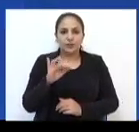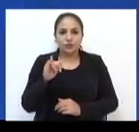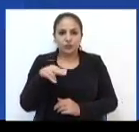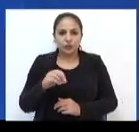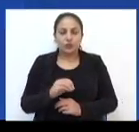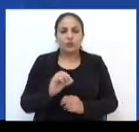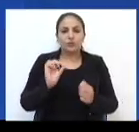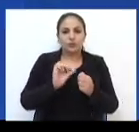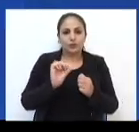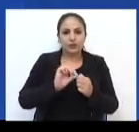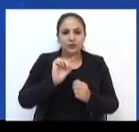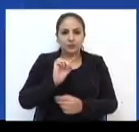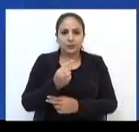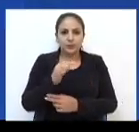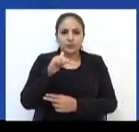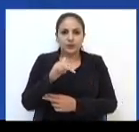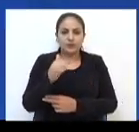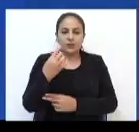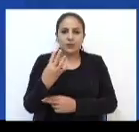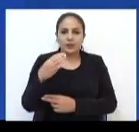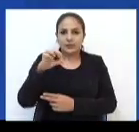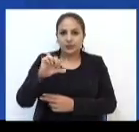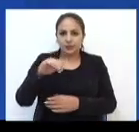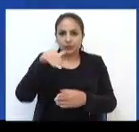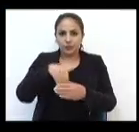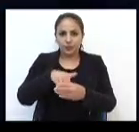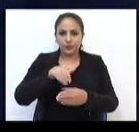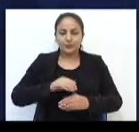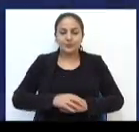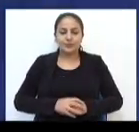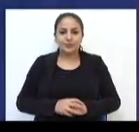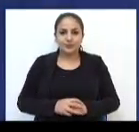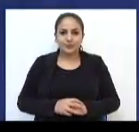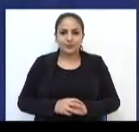fez 1.749 votos.